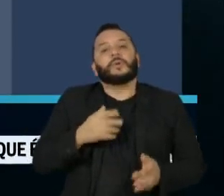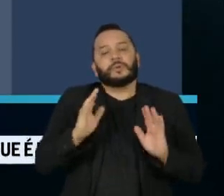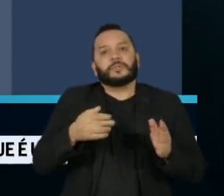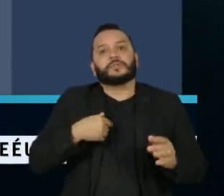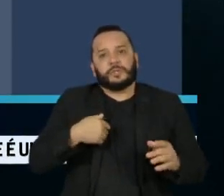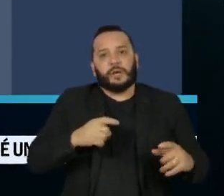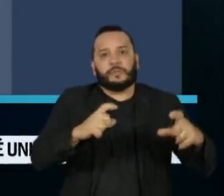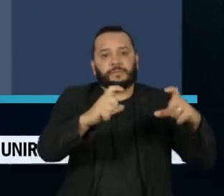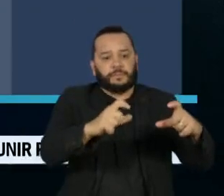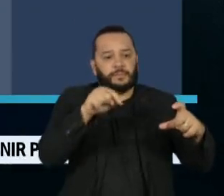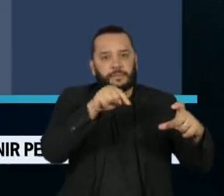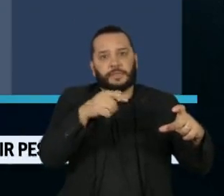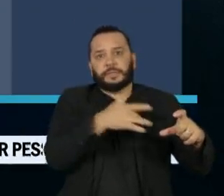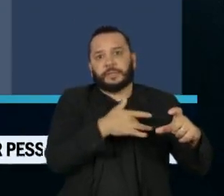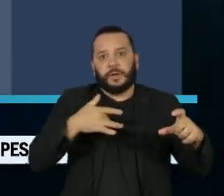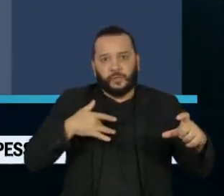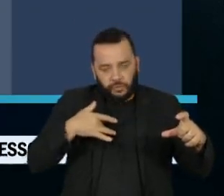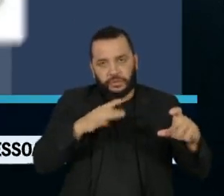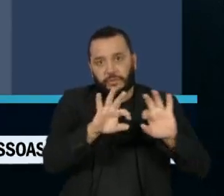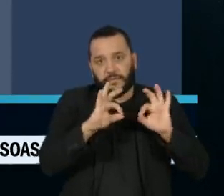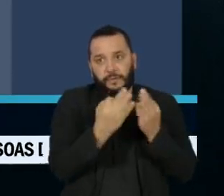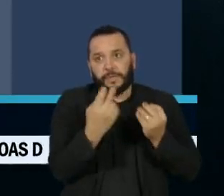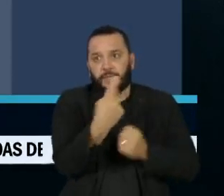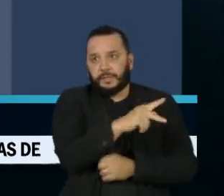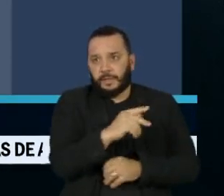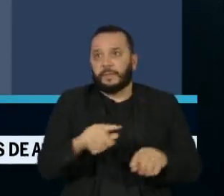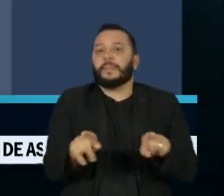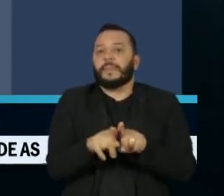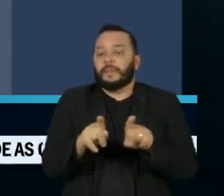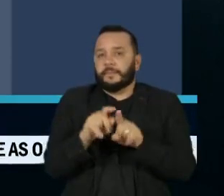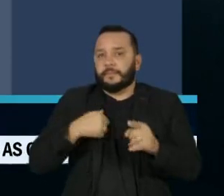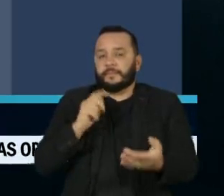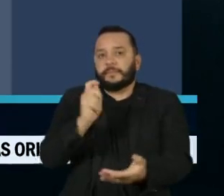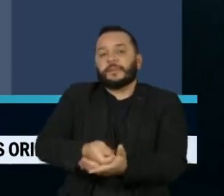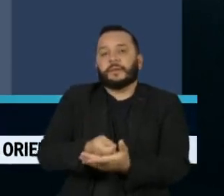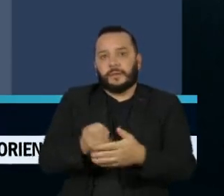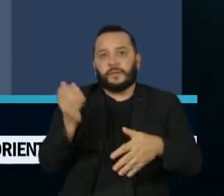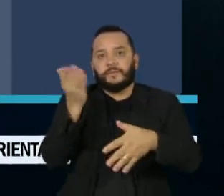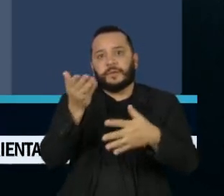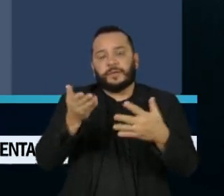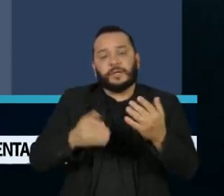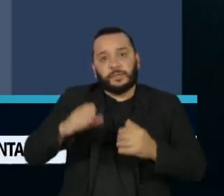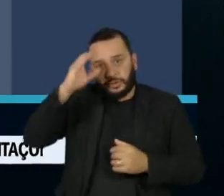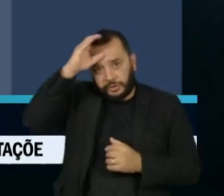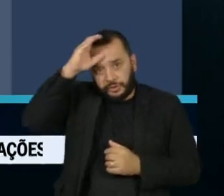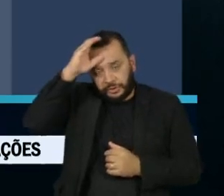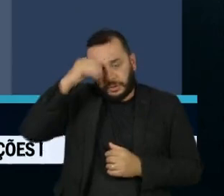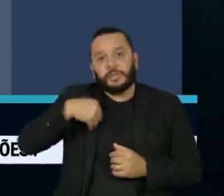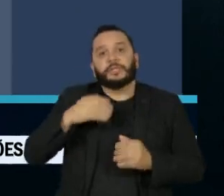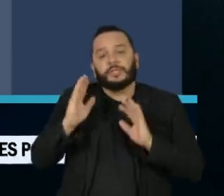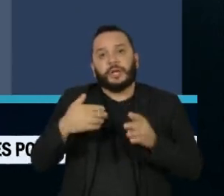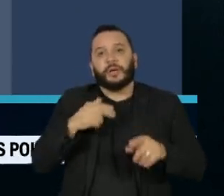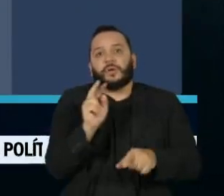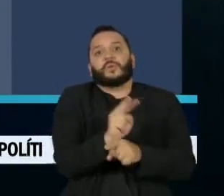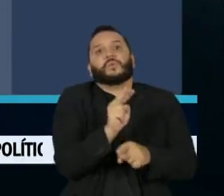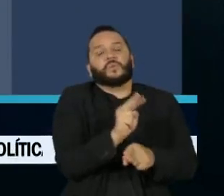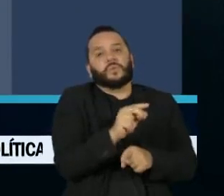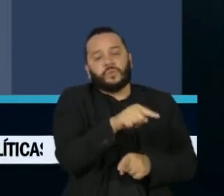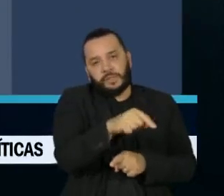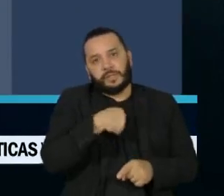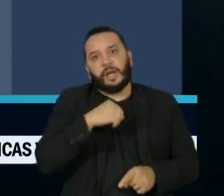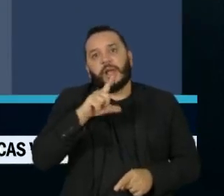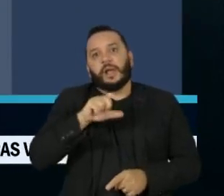parente do casal. Em outro caso, há pagamento fracionado para uma tia de Michele, que cuida da filha, Laura, quando a primeira-dama está em